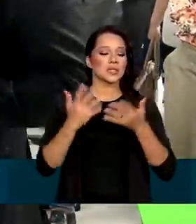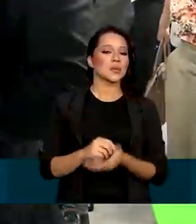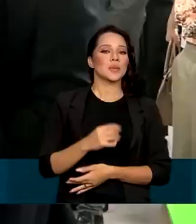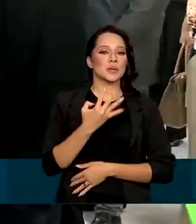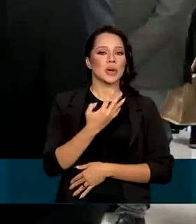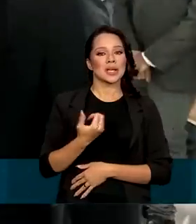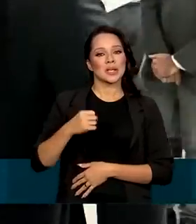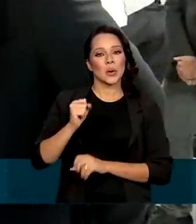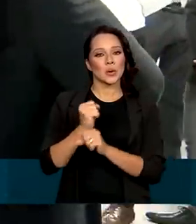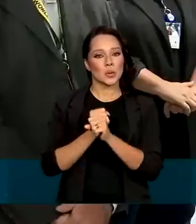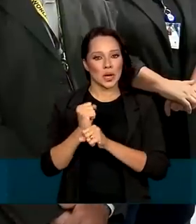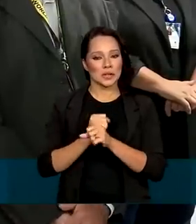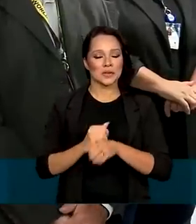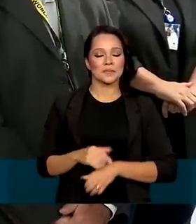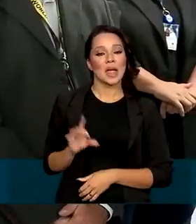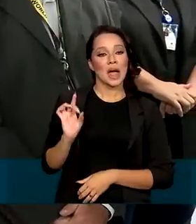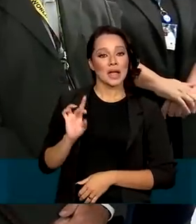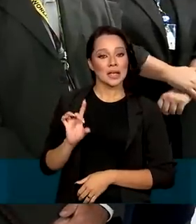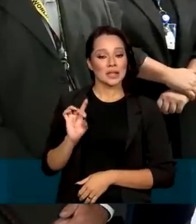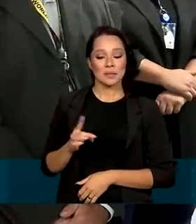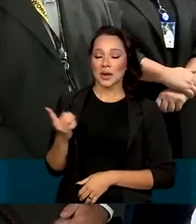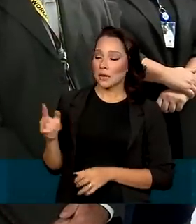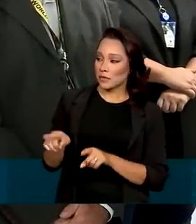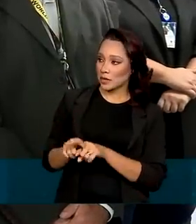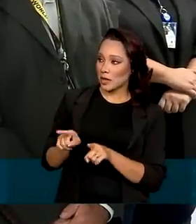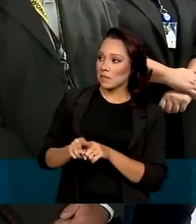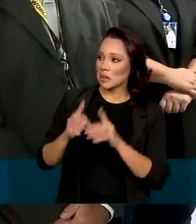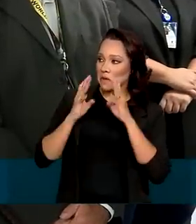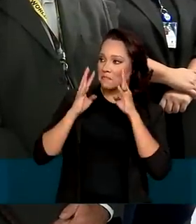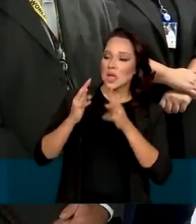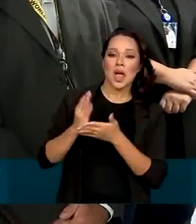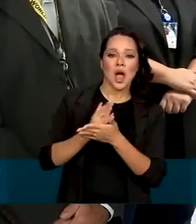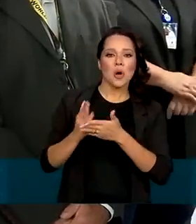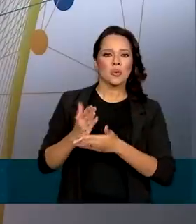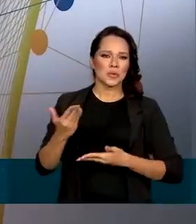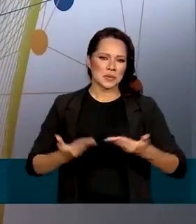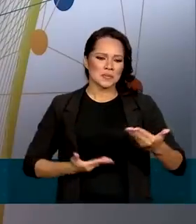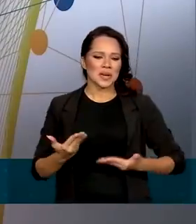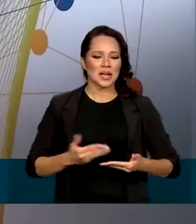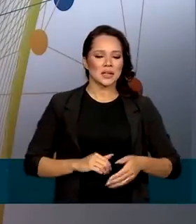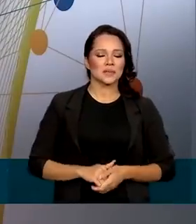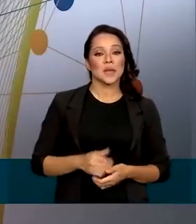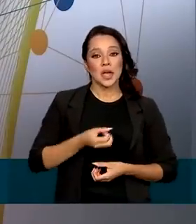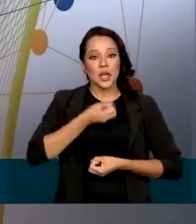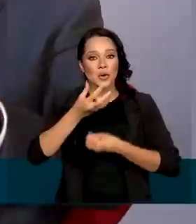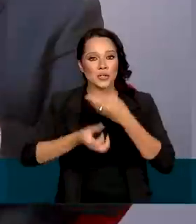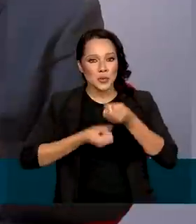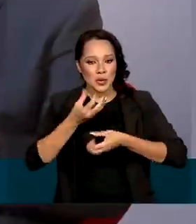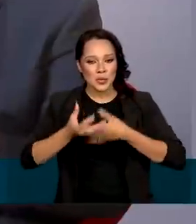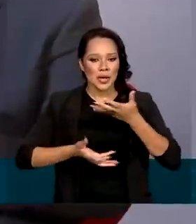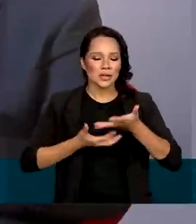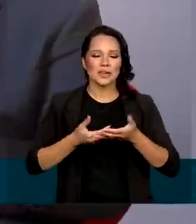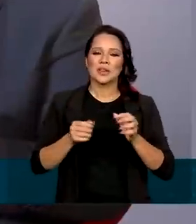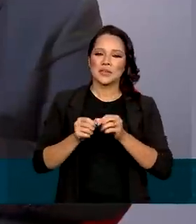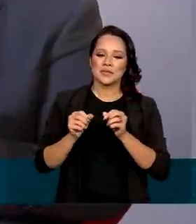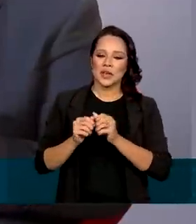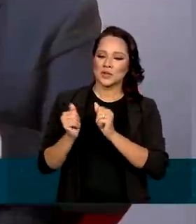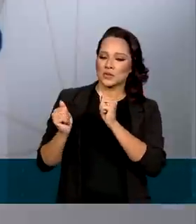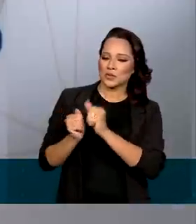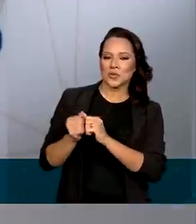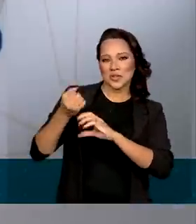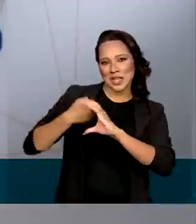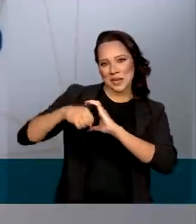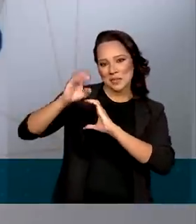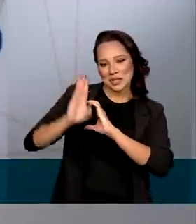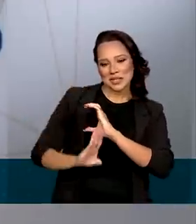48 anos, a Dataprev também ouviu alguns empregados. E com os depoimentos, produziu ao lado da